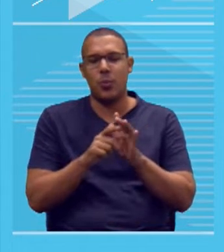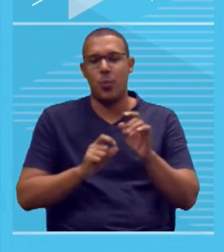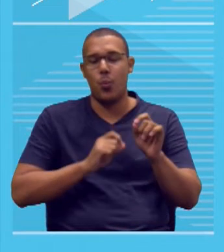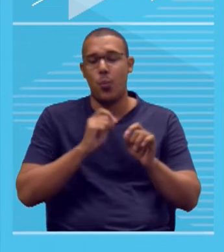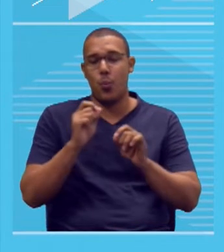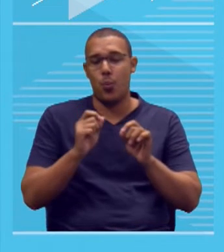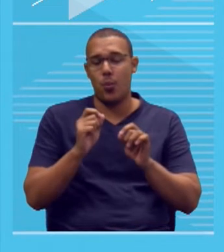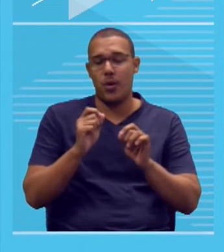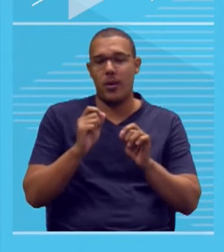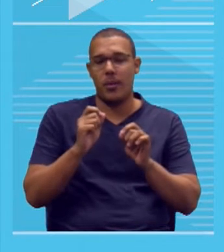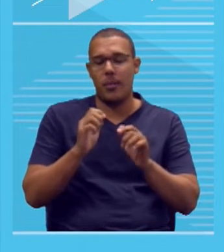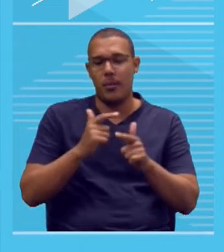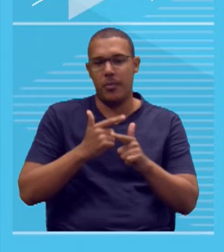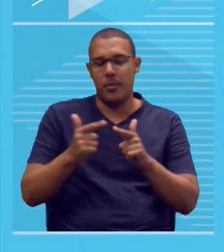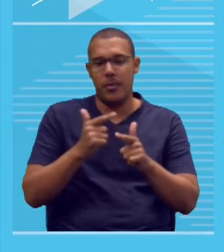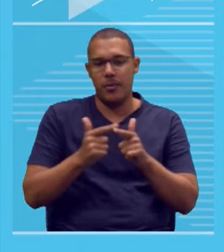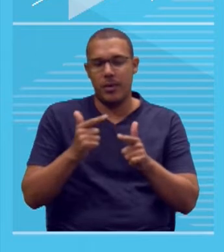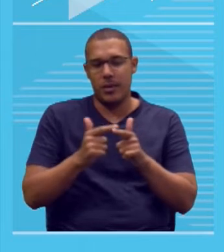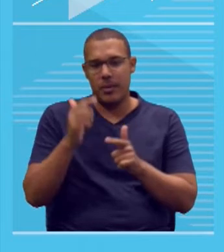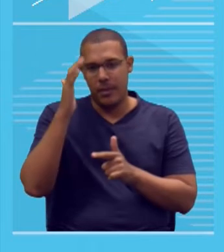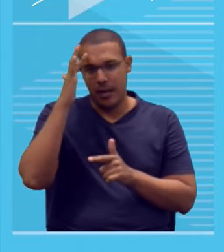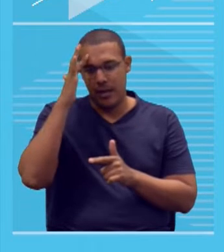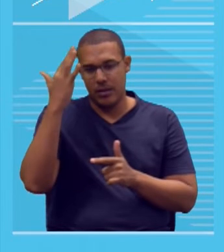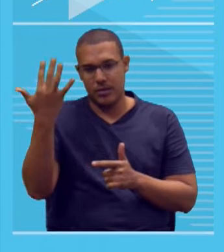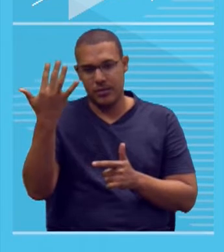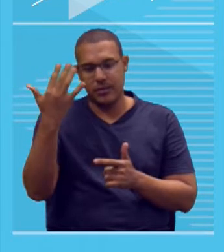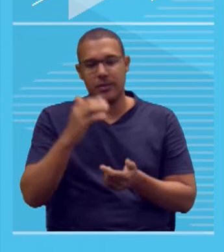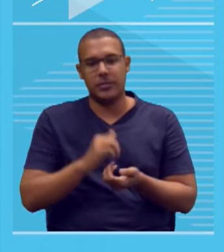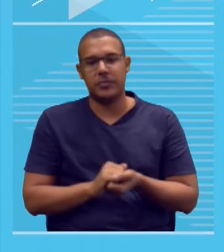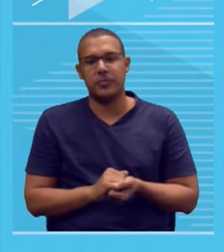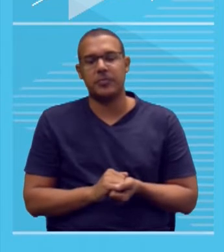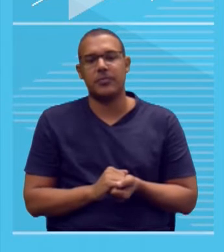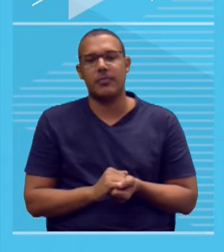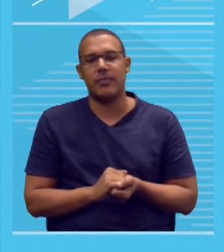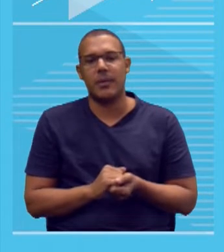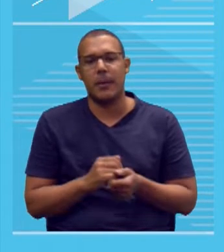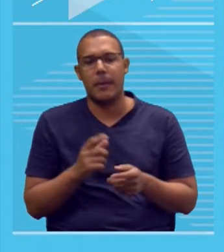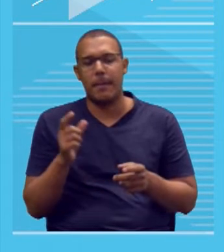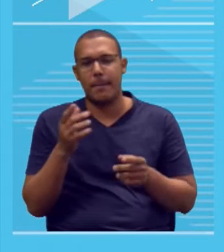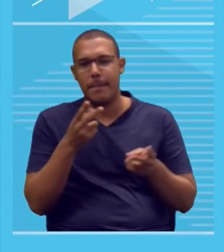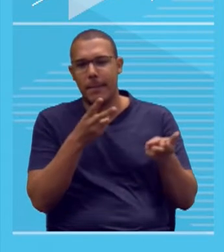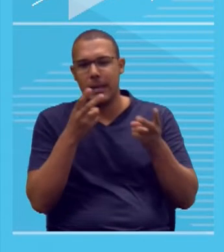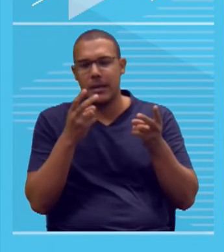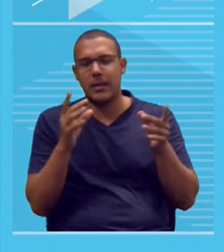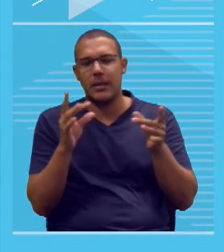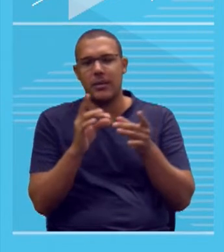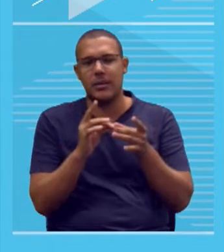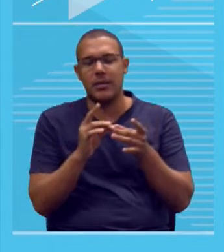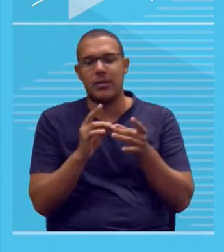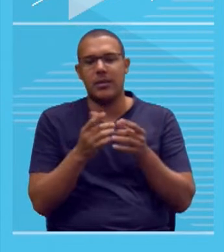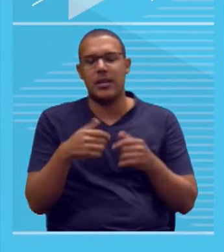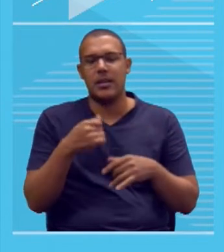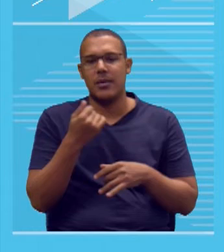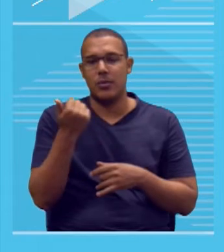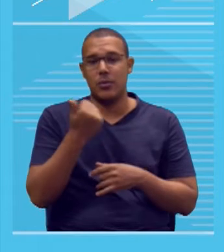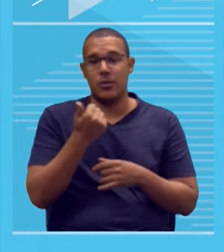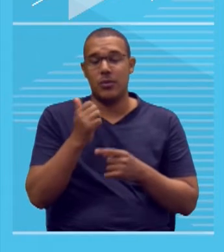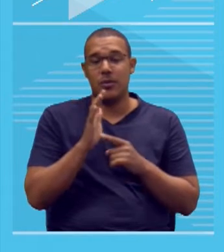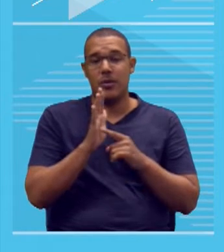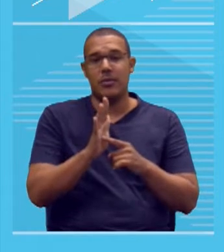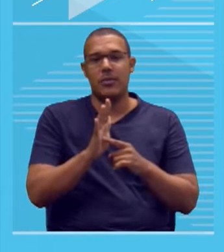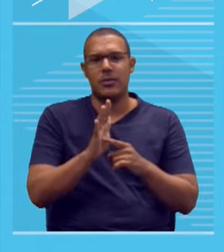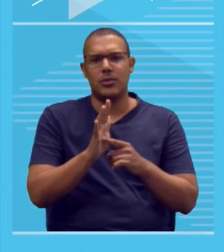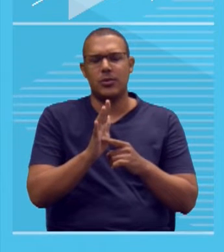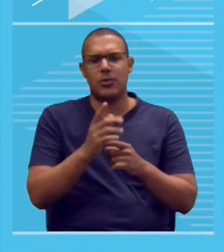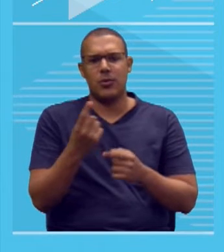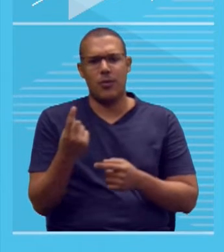que você apontou no argumento 1, isso é muito interessante. Perceba como as partes se amarram. Você apontou no argumento 1 que o preço dos